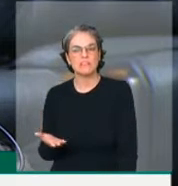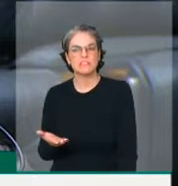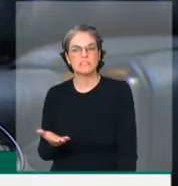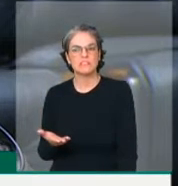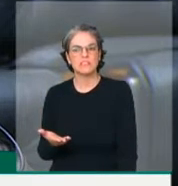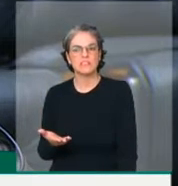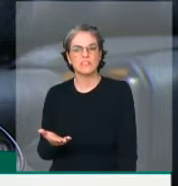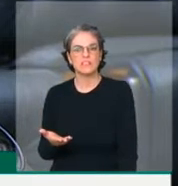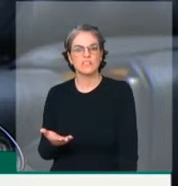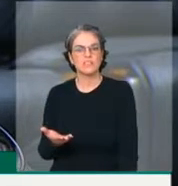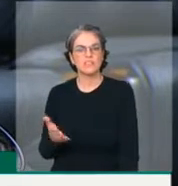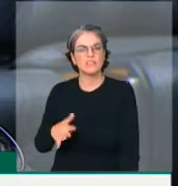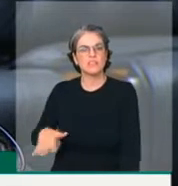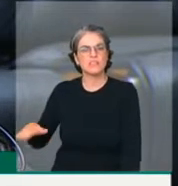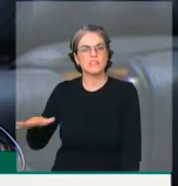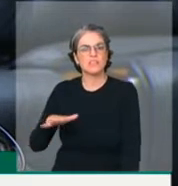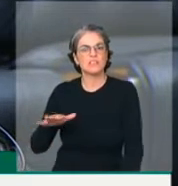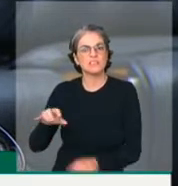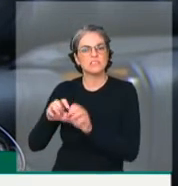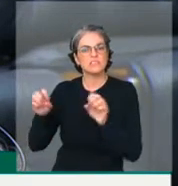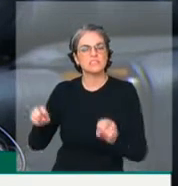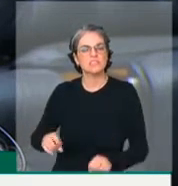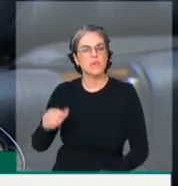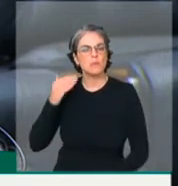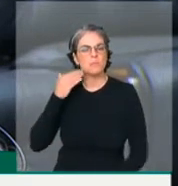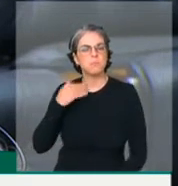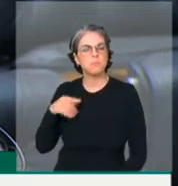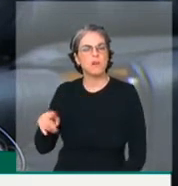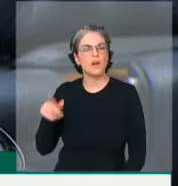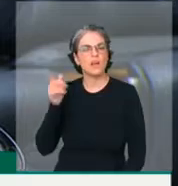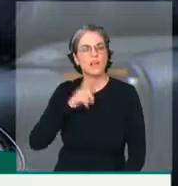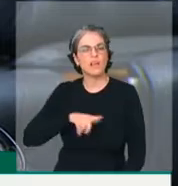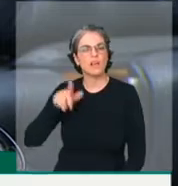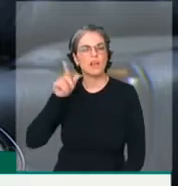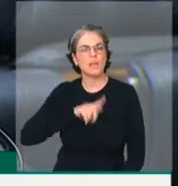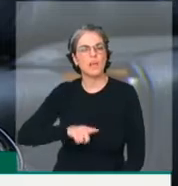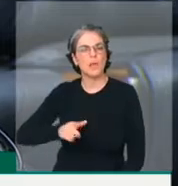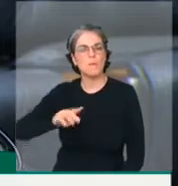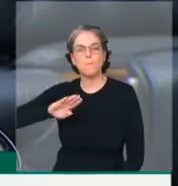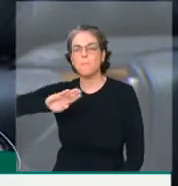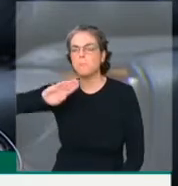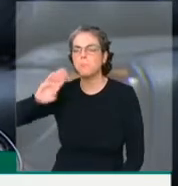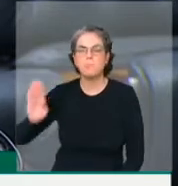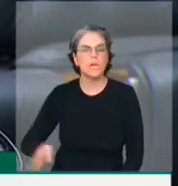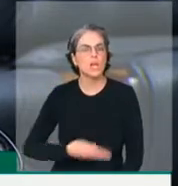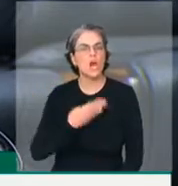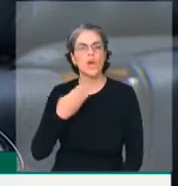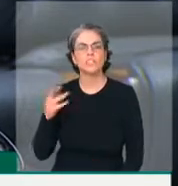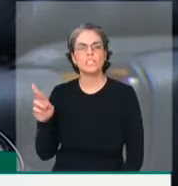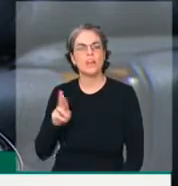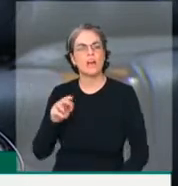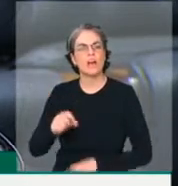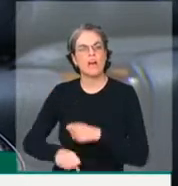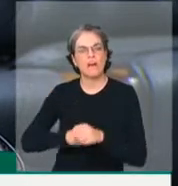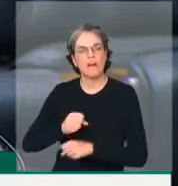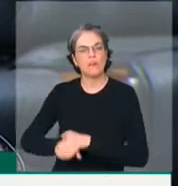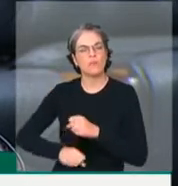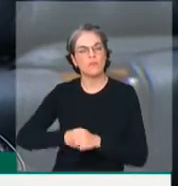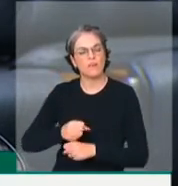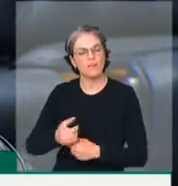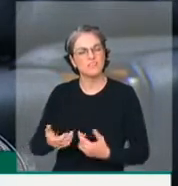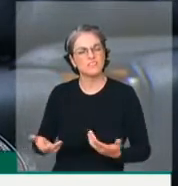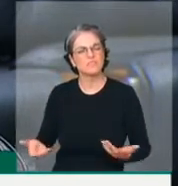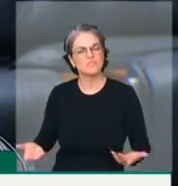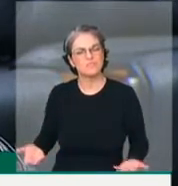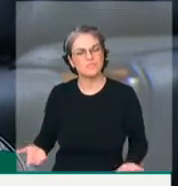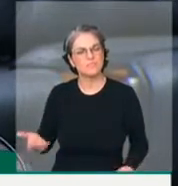bancário, dos que ganham bilhões e bilhões de reais todos os anos. Imaginem a